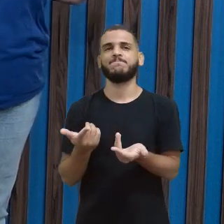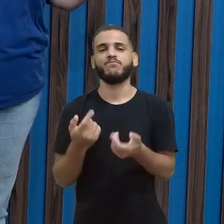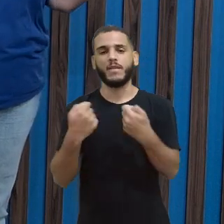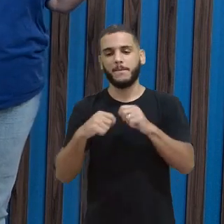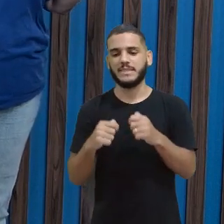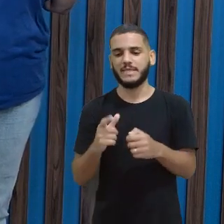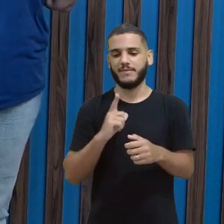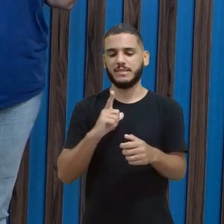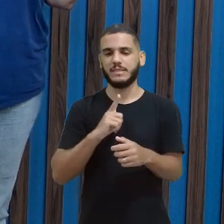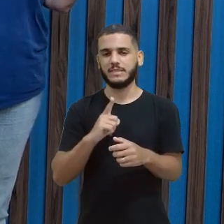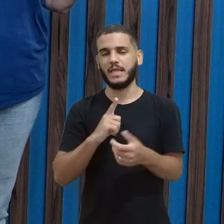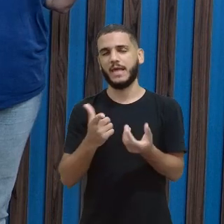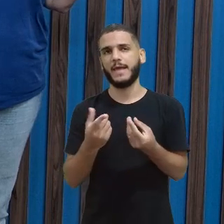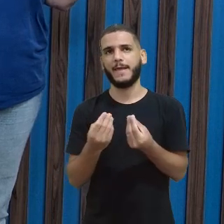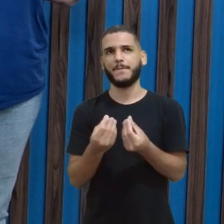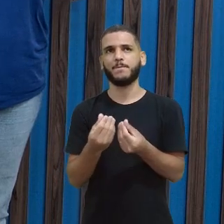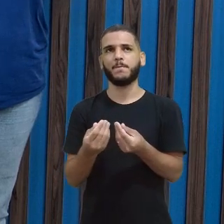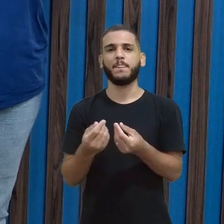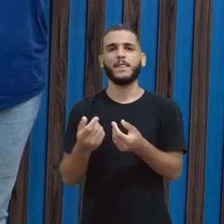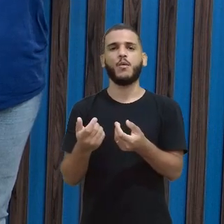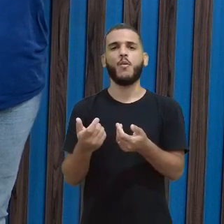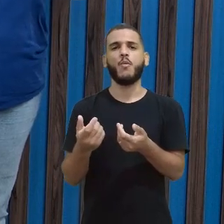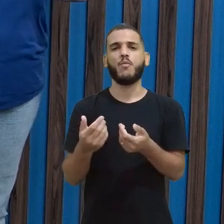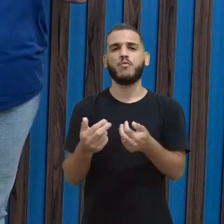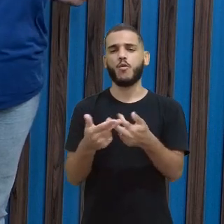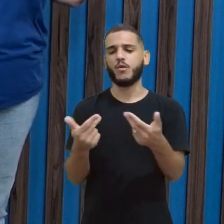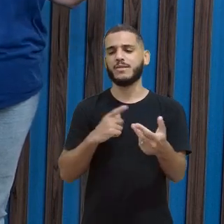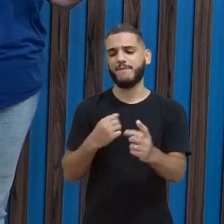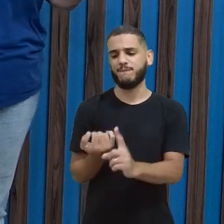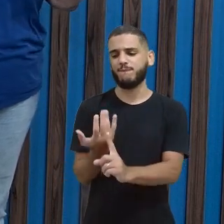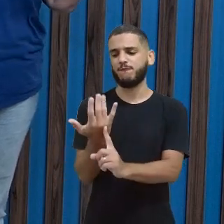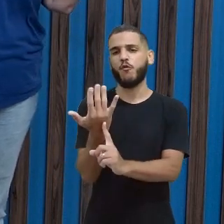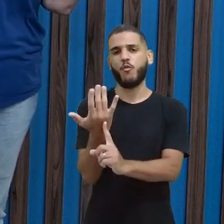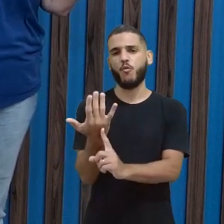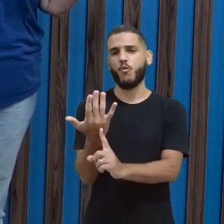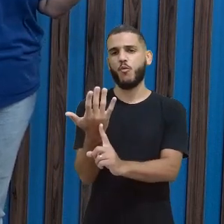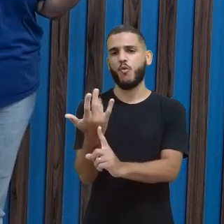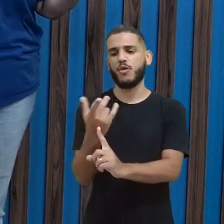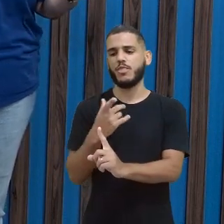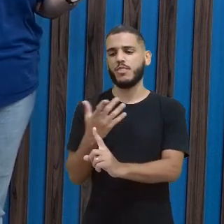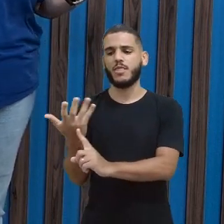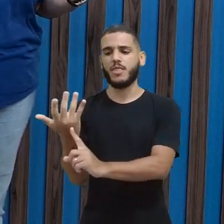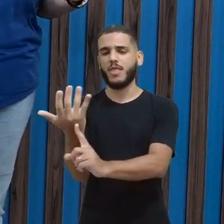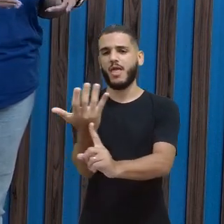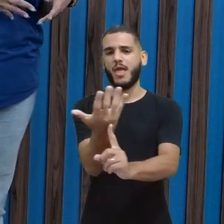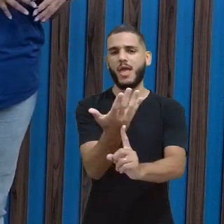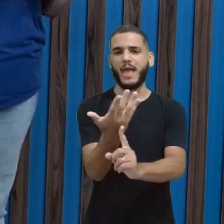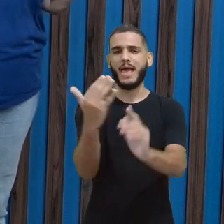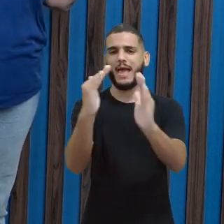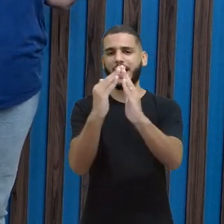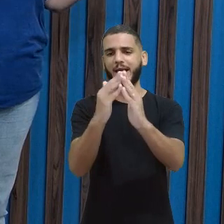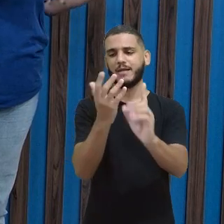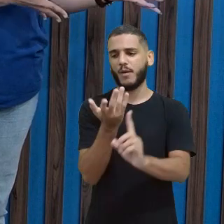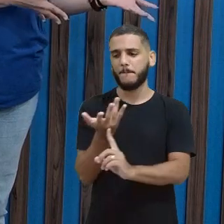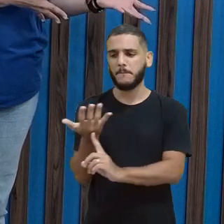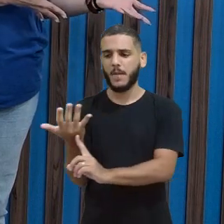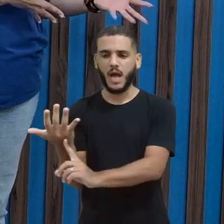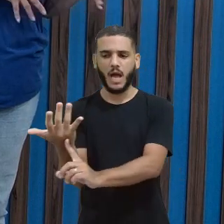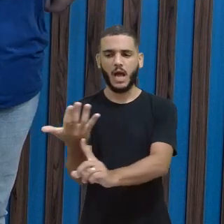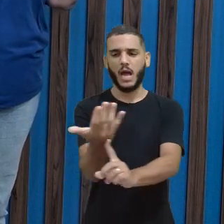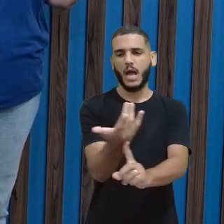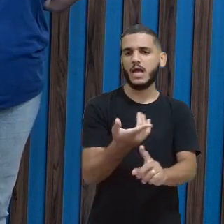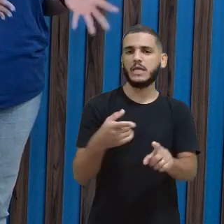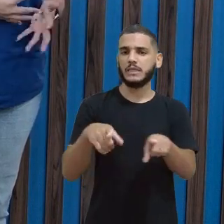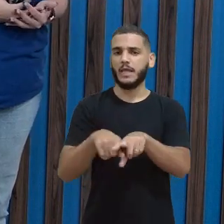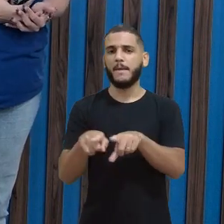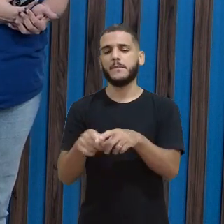lamparina, né? E aí, acendendo aquilo é elas conseguiam ver umas às outras dentro de casa, né? Ou fazer alguma atividade em